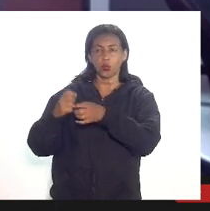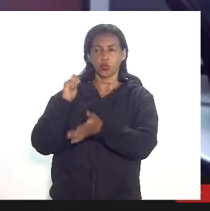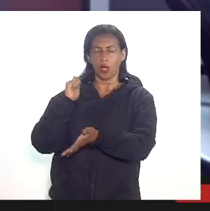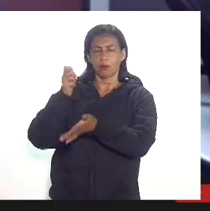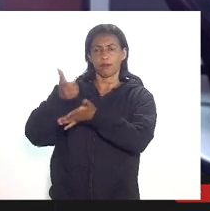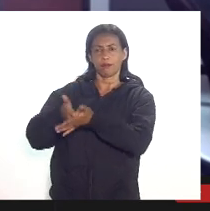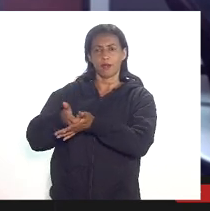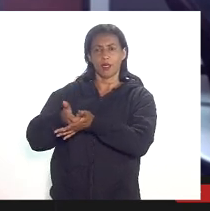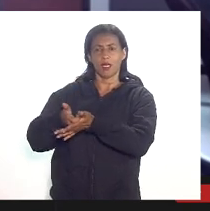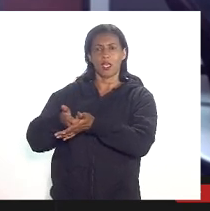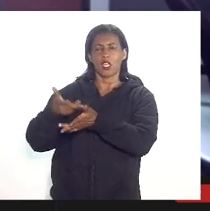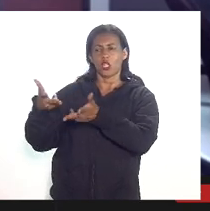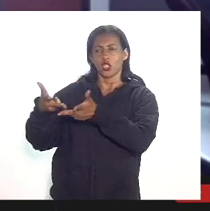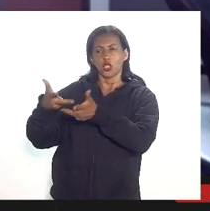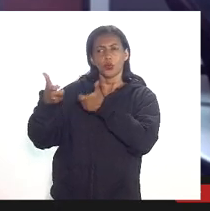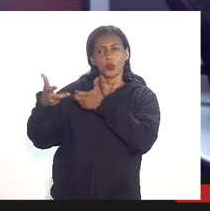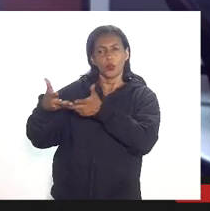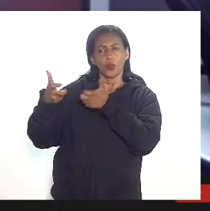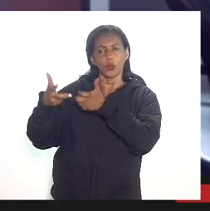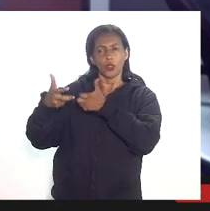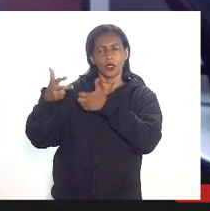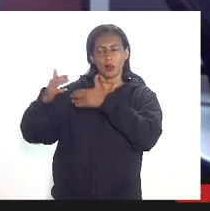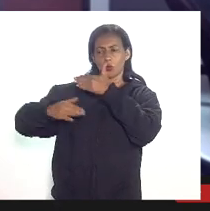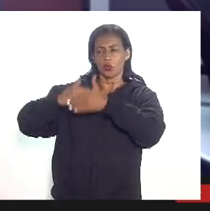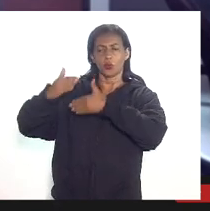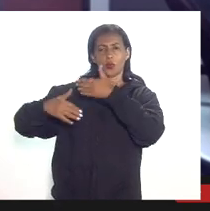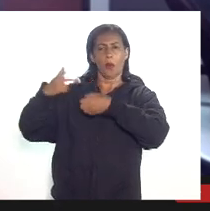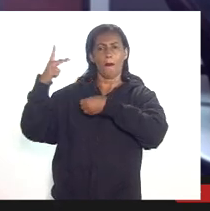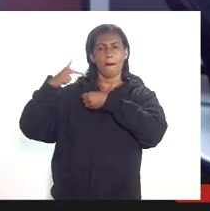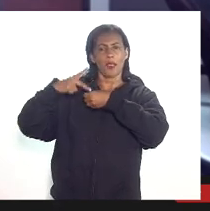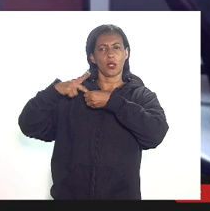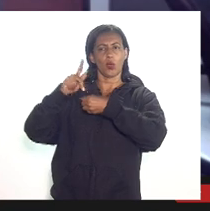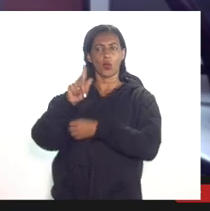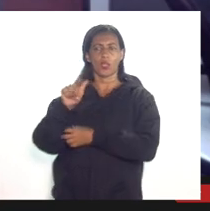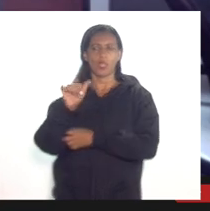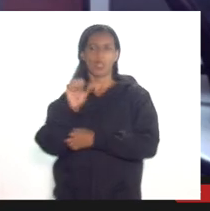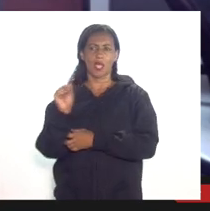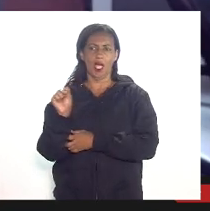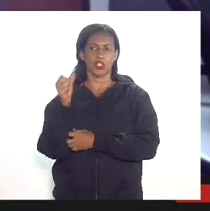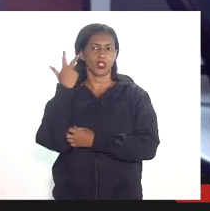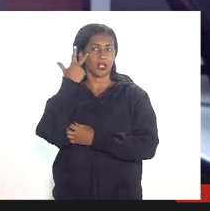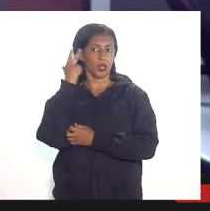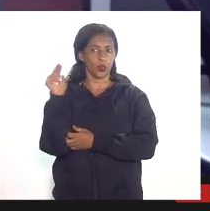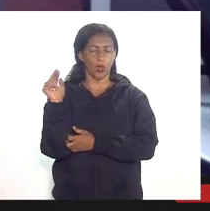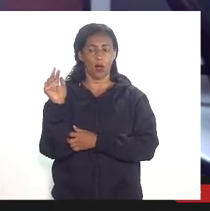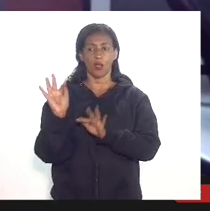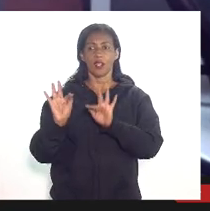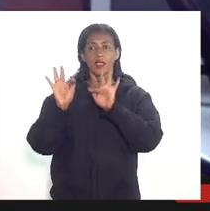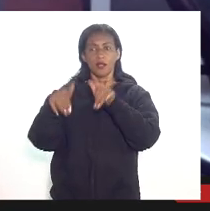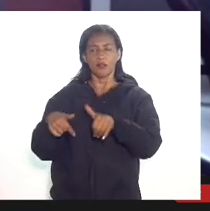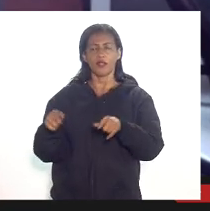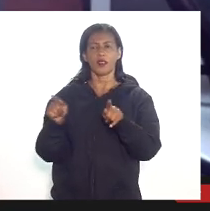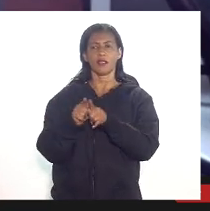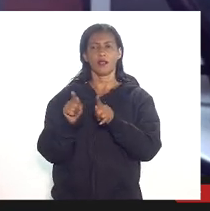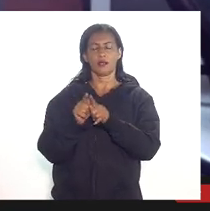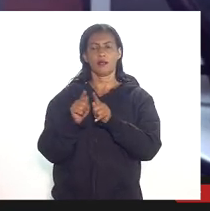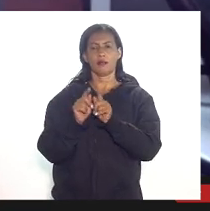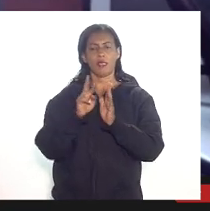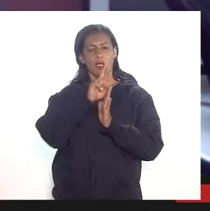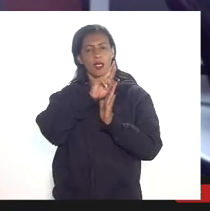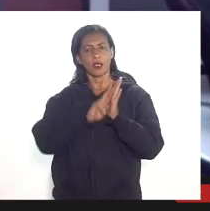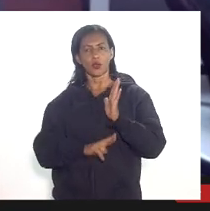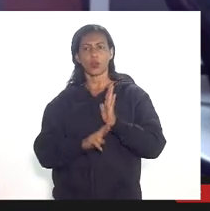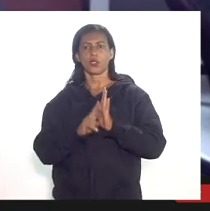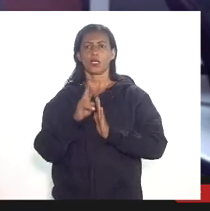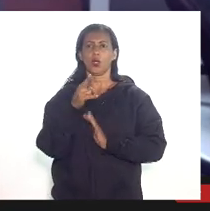atividades de exploração desenvolvimento e produção de petróleo e gás natural. E por fim a resolução ANP 12